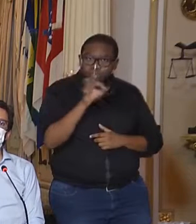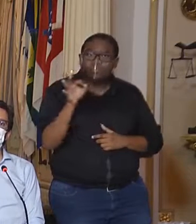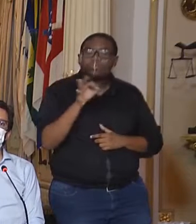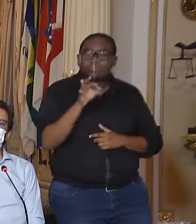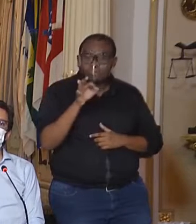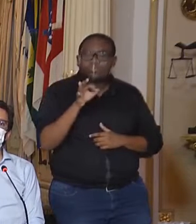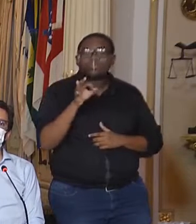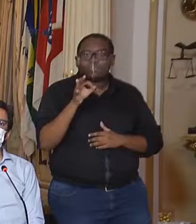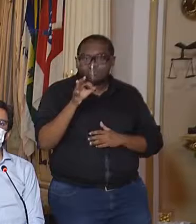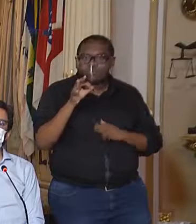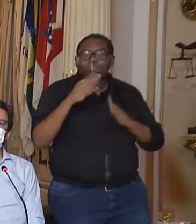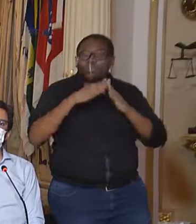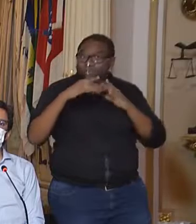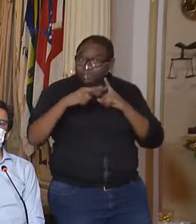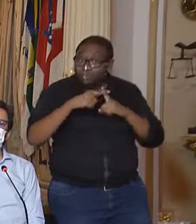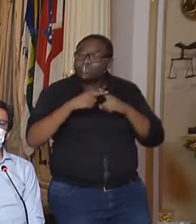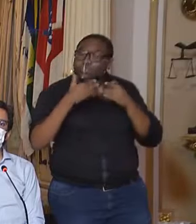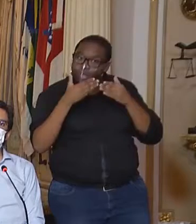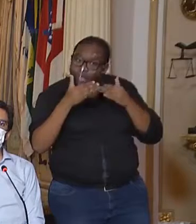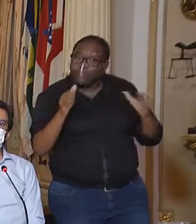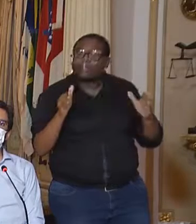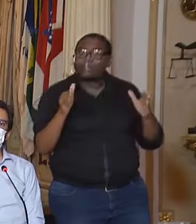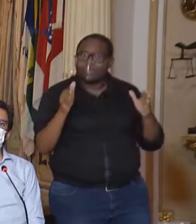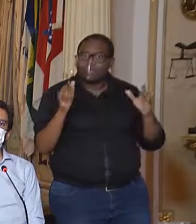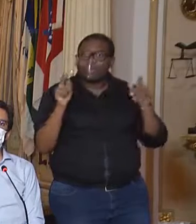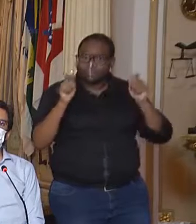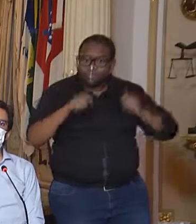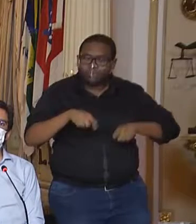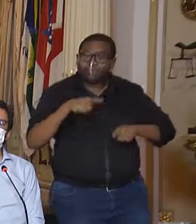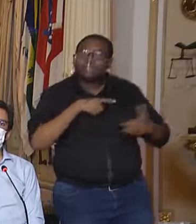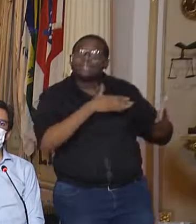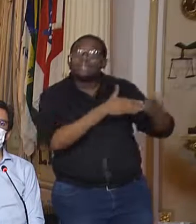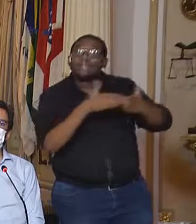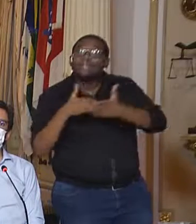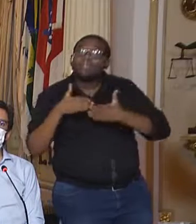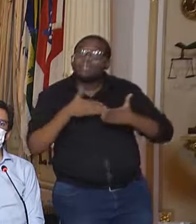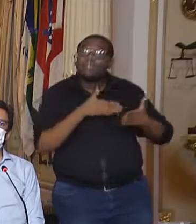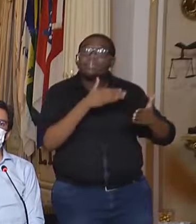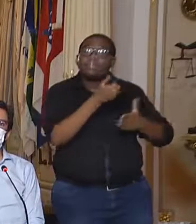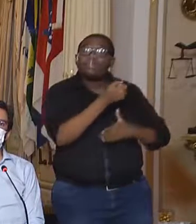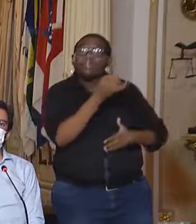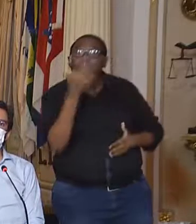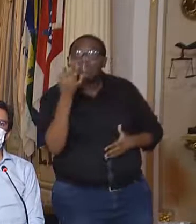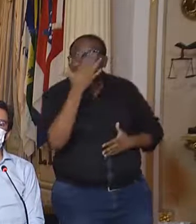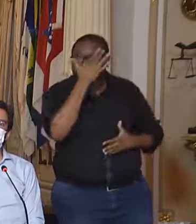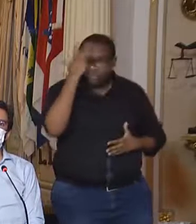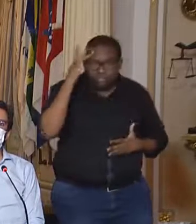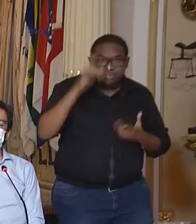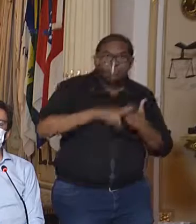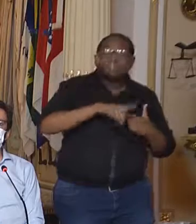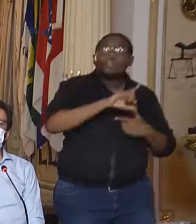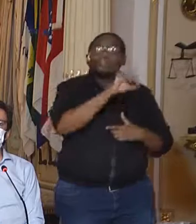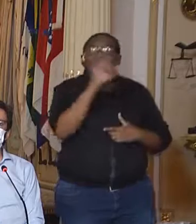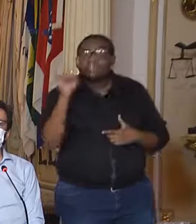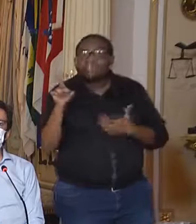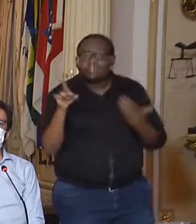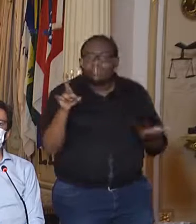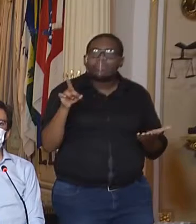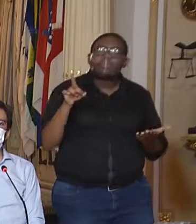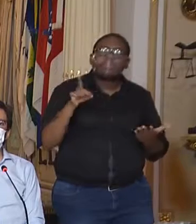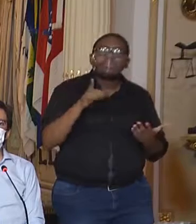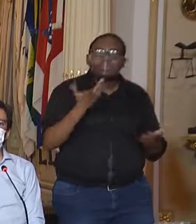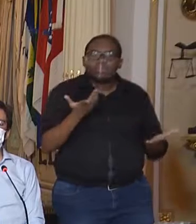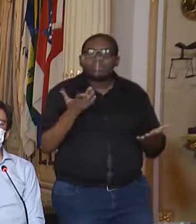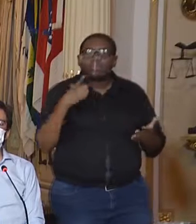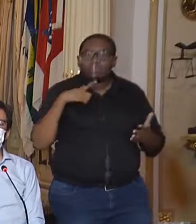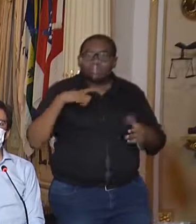templos, uma limitação de quantidade de atividades durante o dia, um espaçamento entre